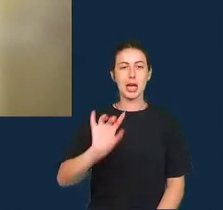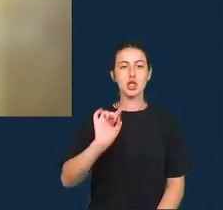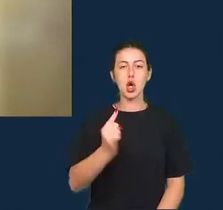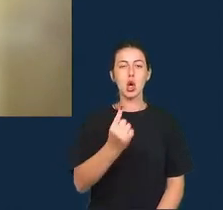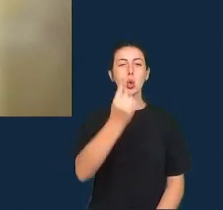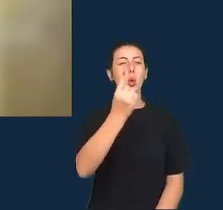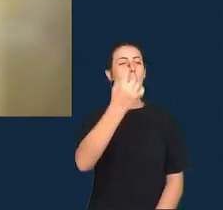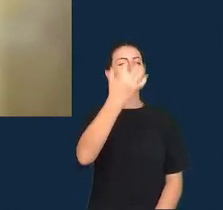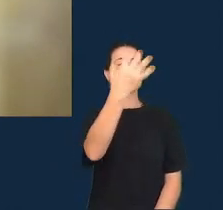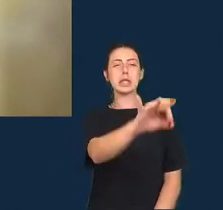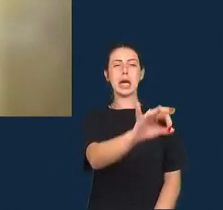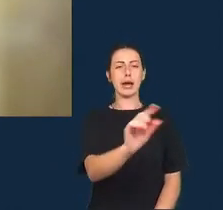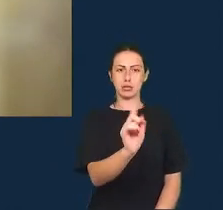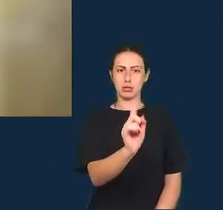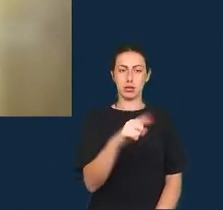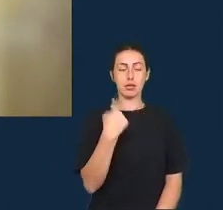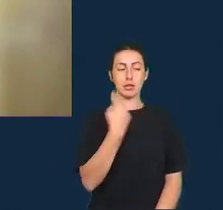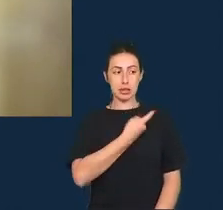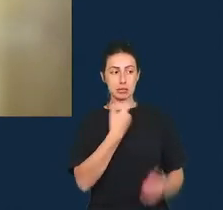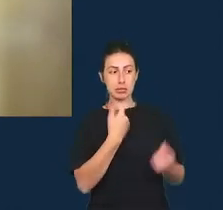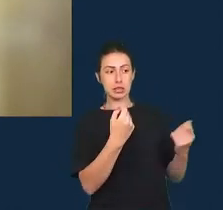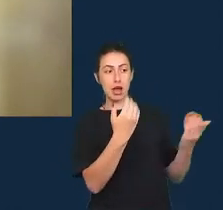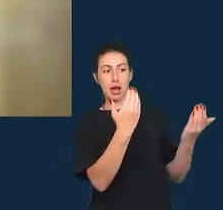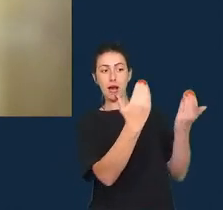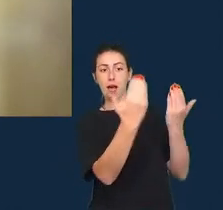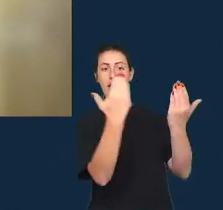você menciona essa ideia de